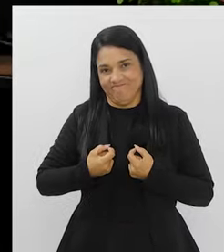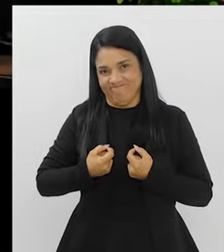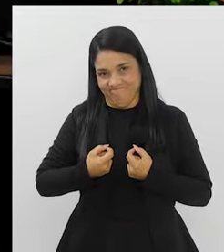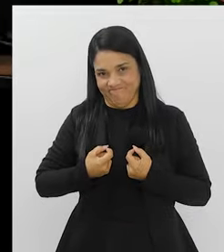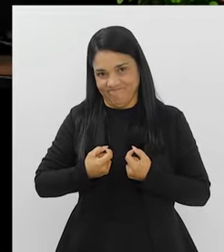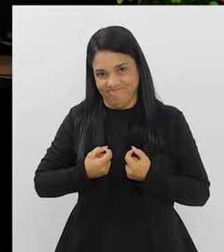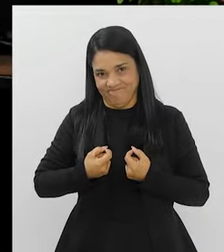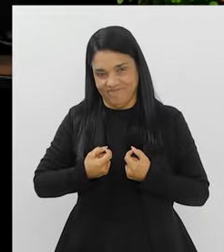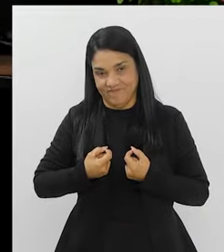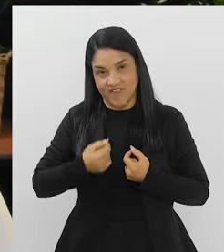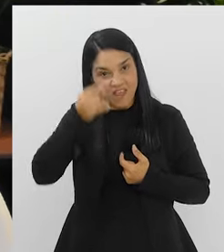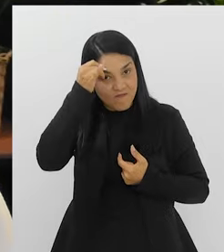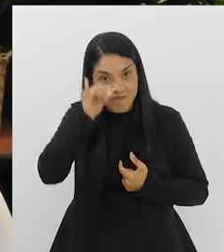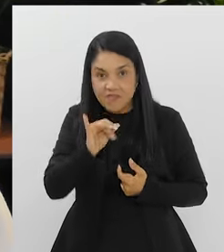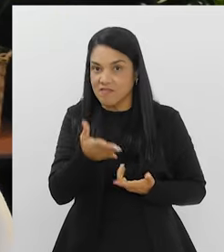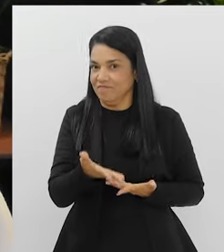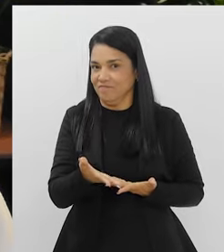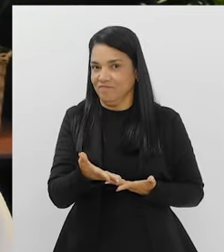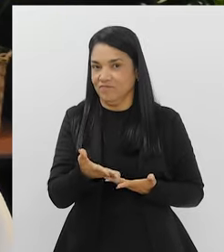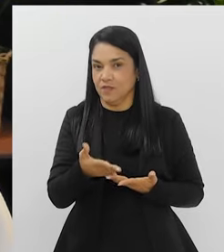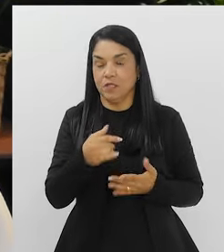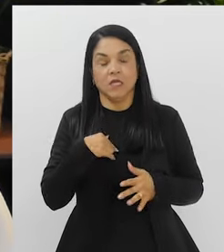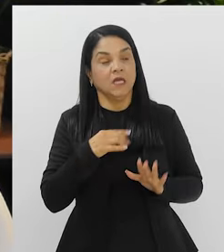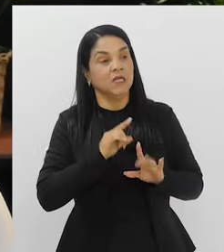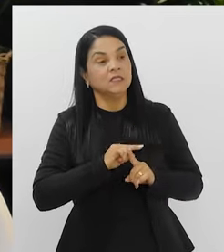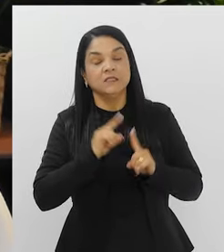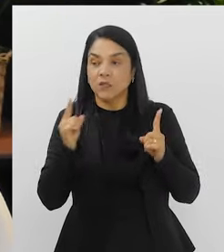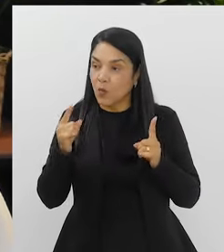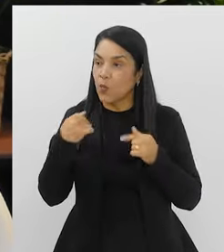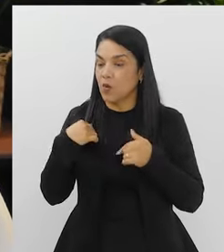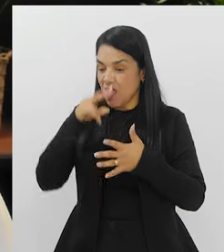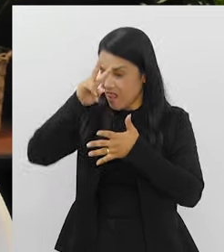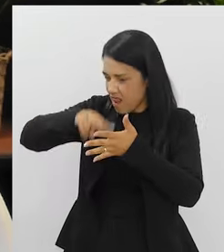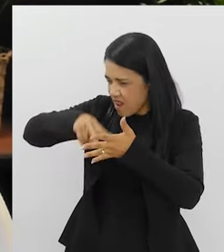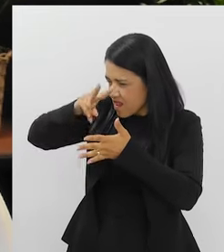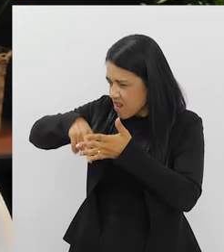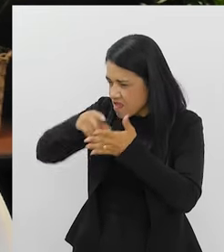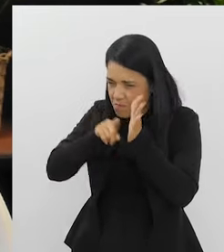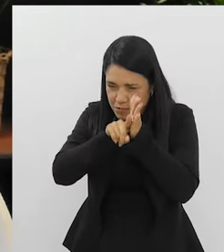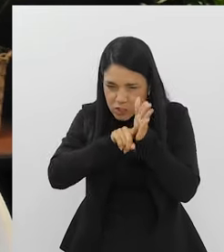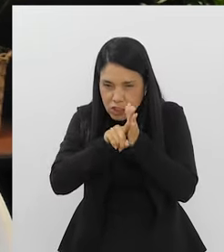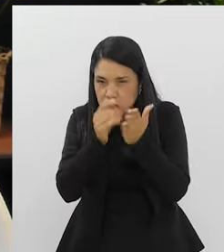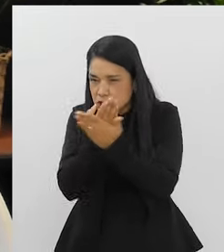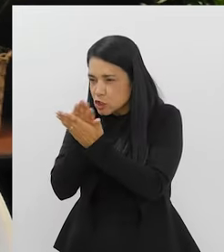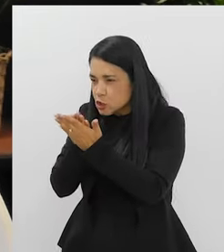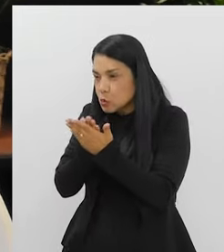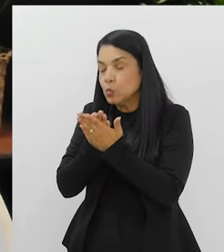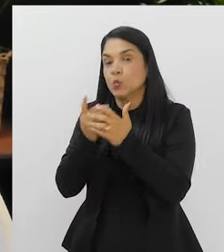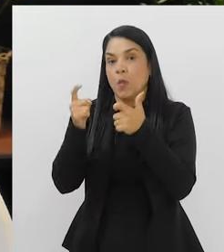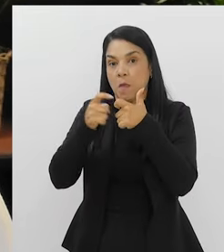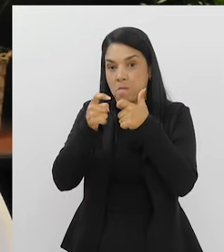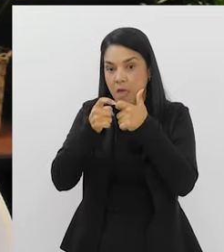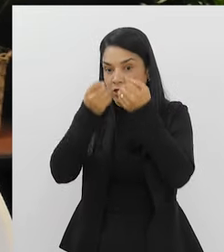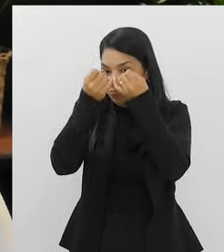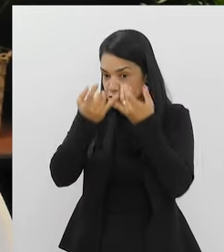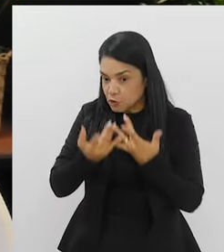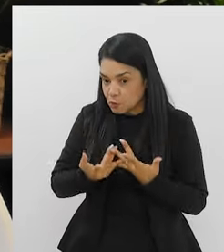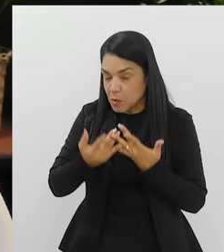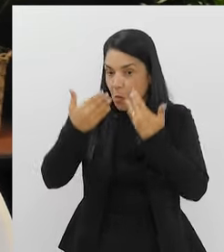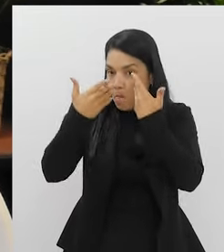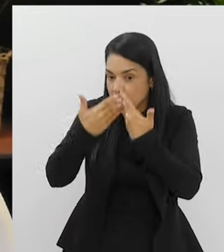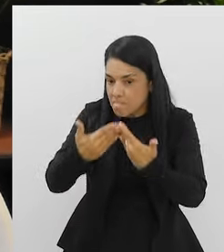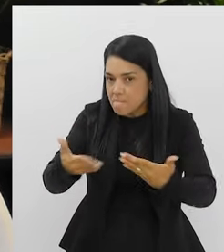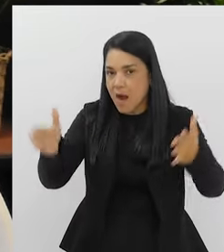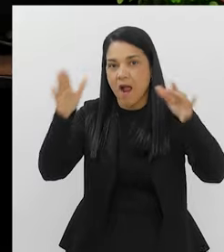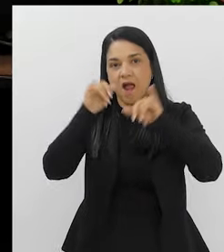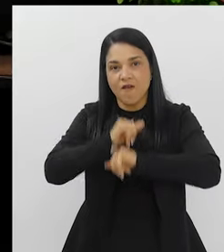coisa pior. Ou seja, tudo isso que a gente vem lendo nos últimos estudos e muitos médicos agora falam mais